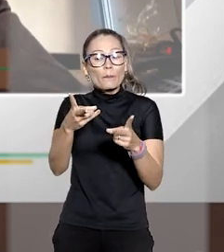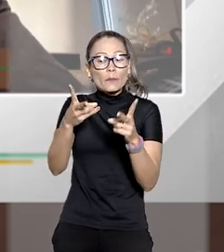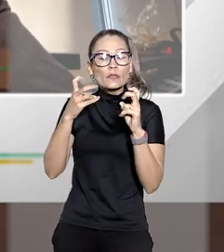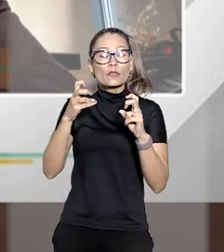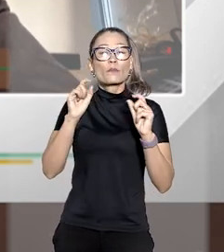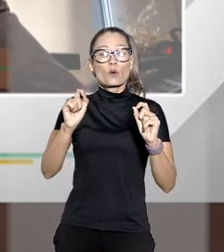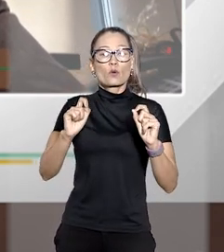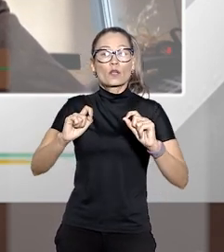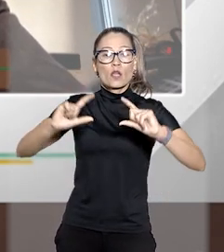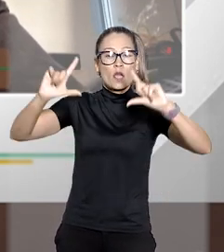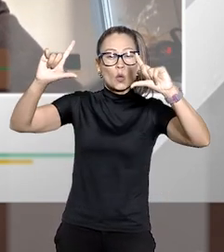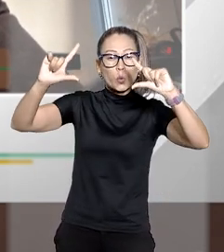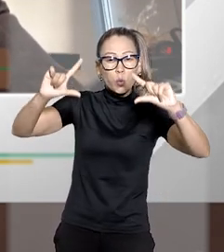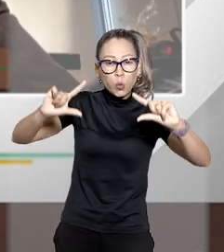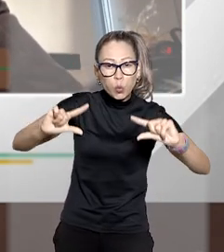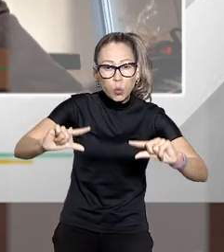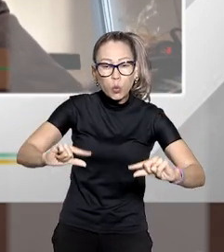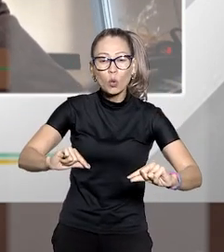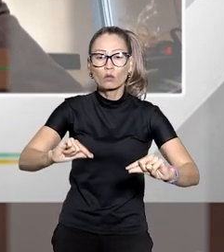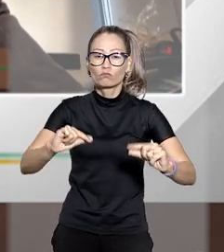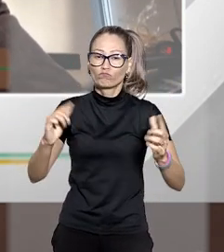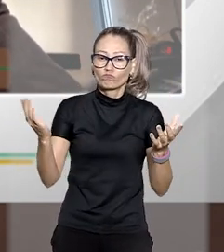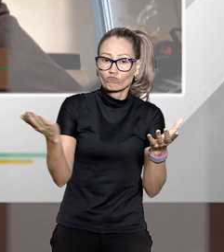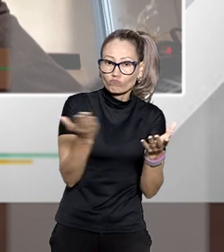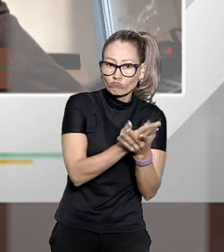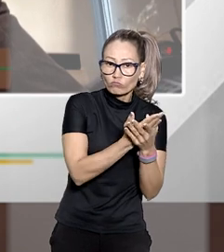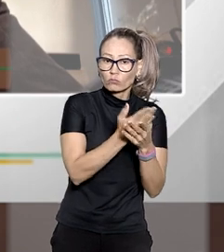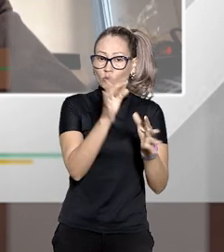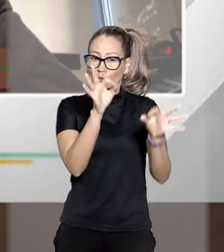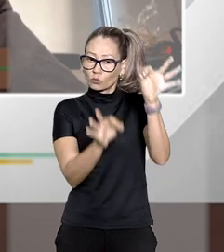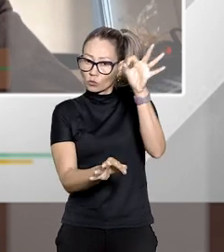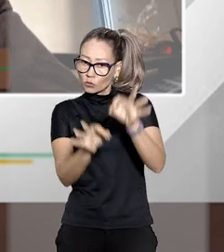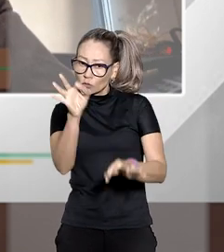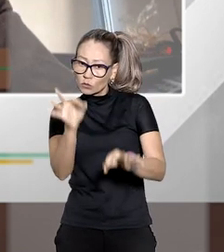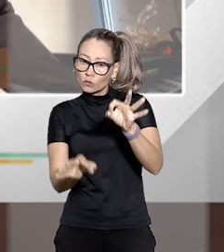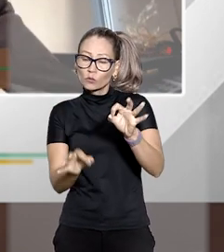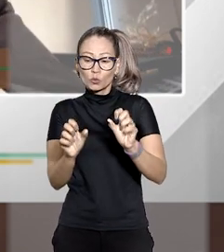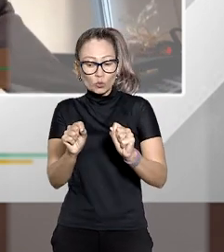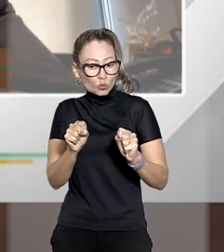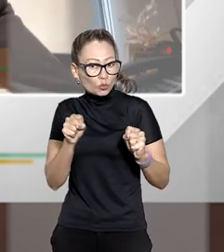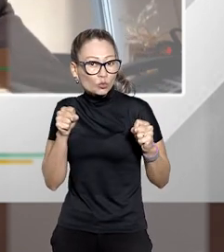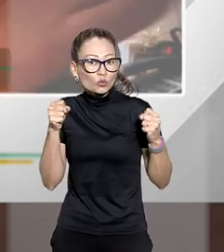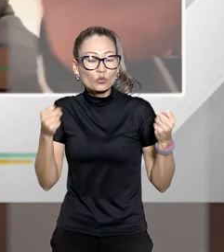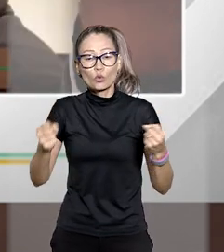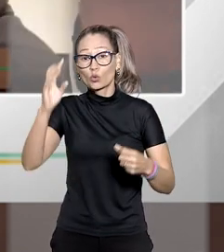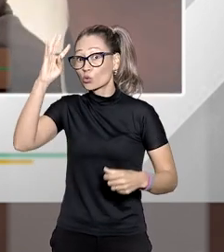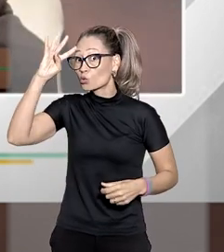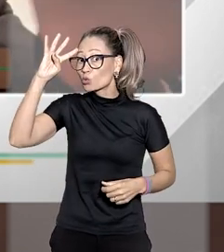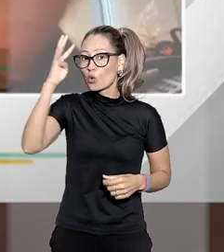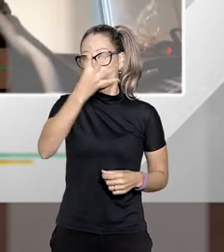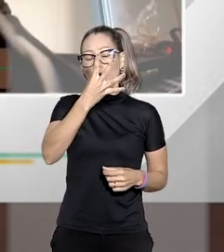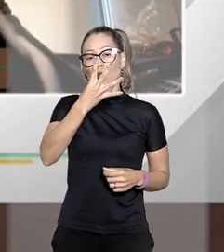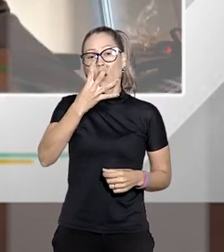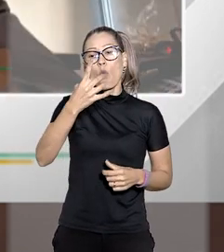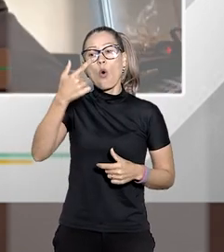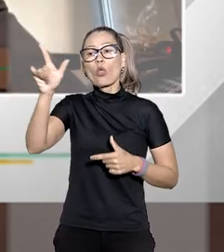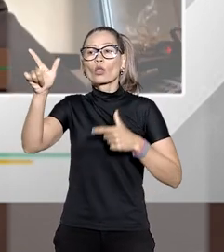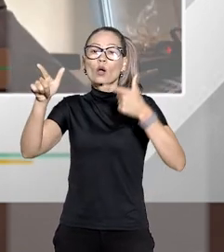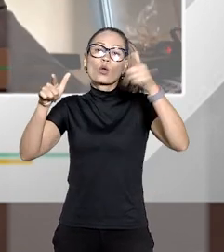equalizar e reduzir essa judicialização é justamente buscando as soluções